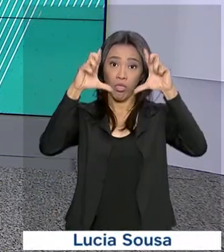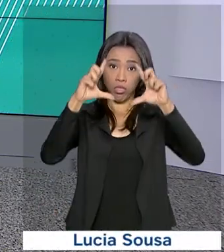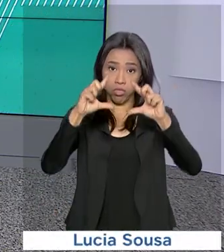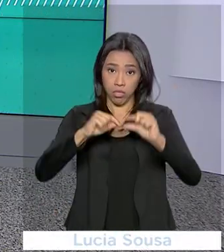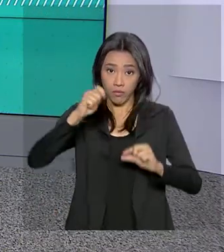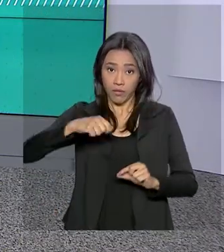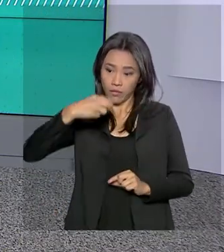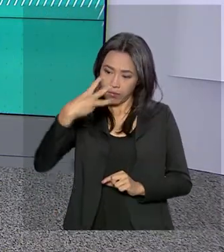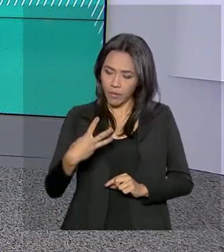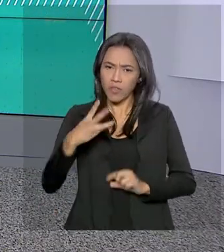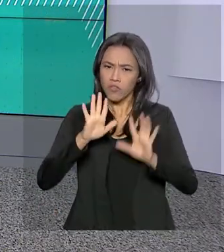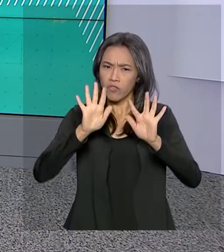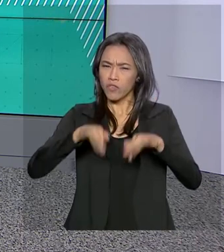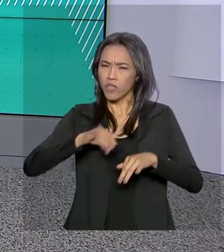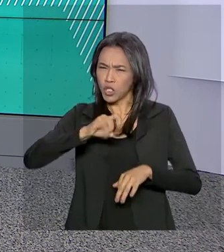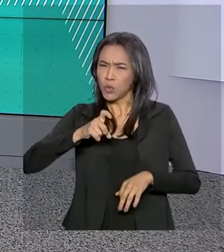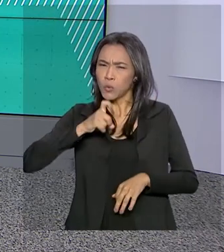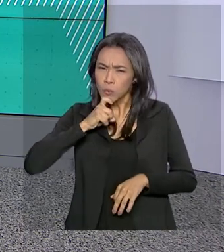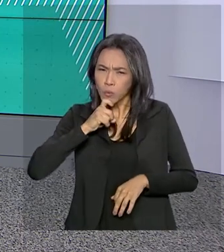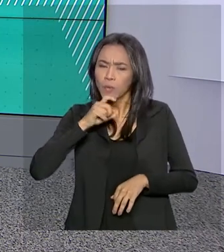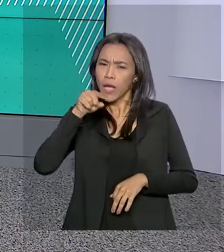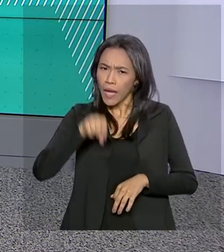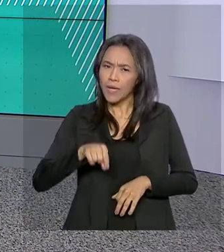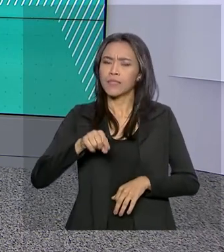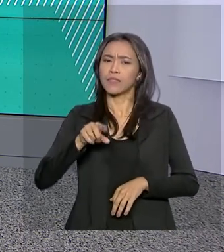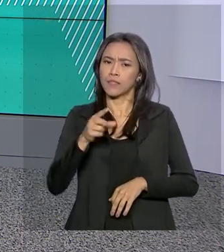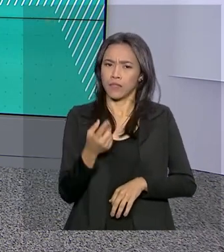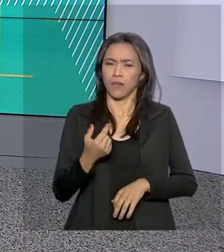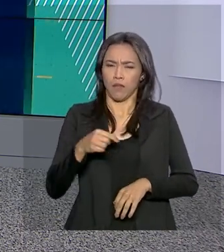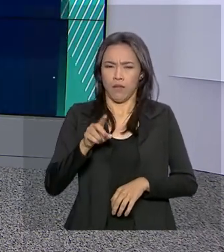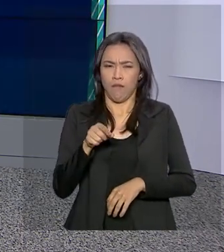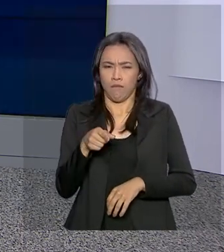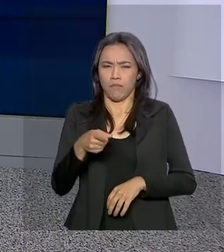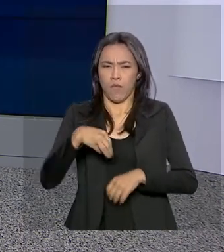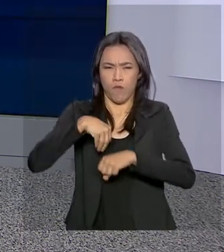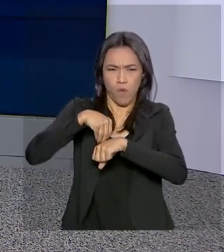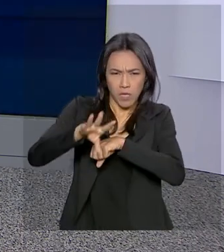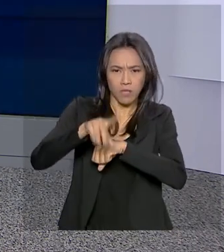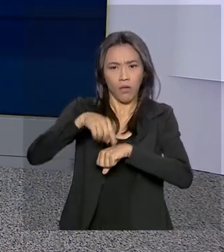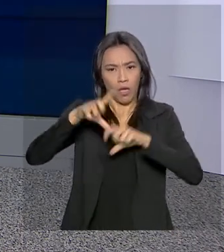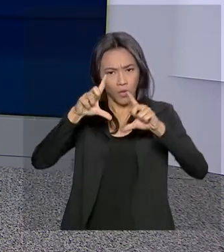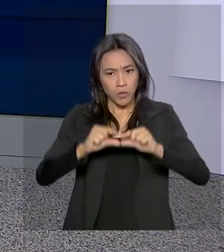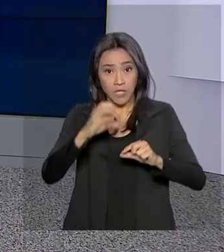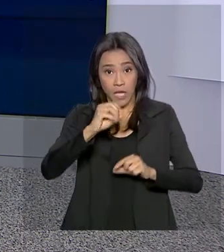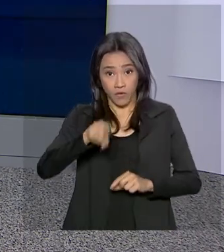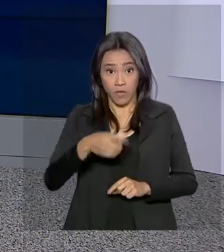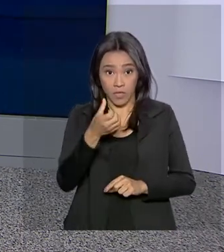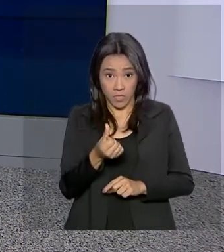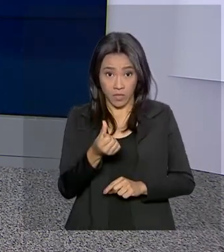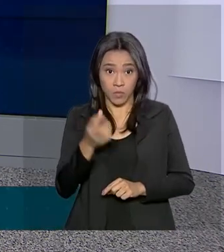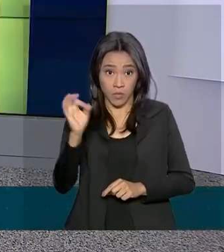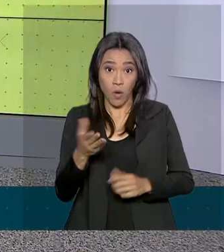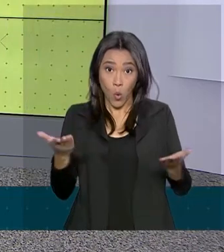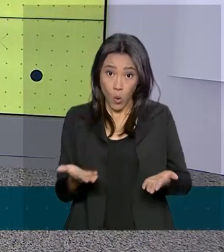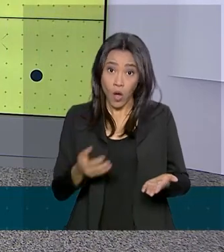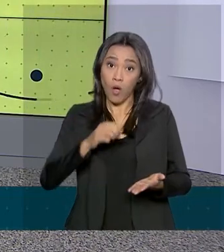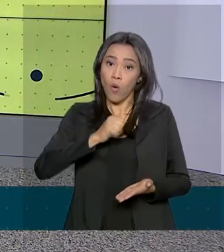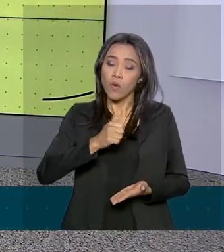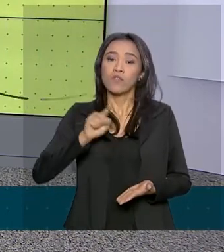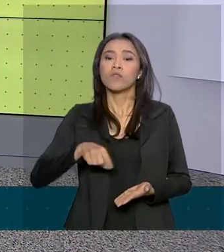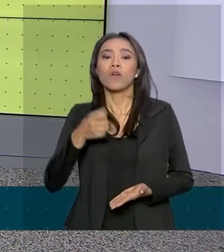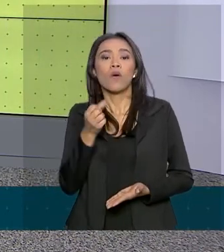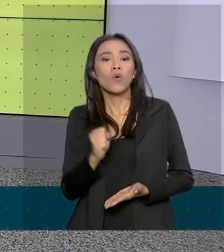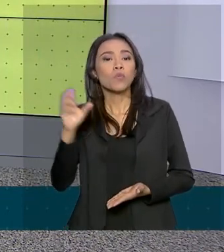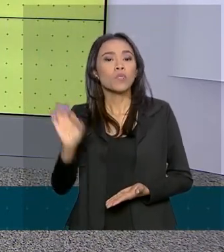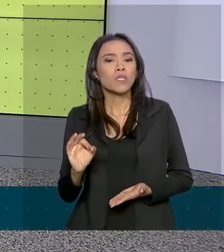encerrado em julho. A taxa de desocupação recuou 0,6 ponto percentual e ficou em 11,8%. Em